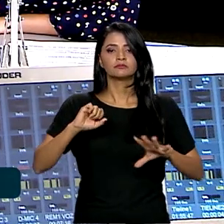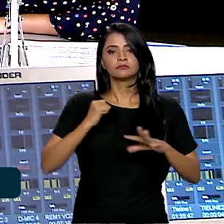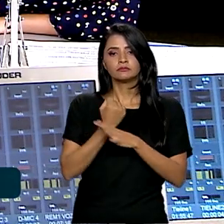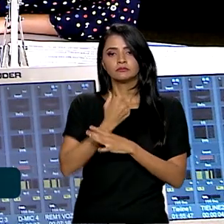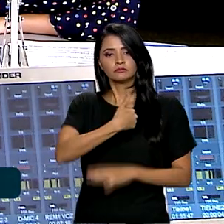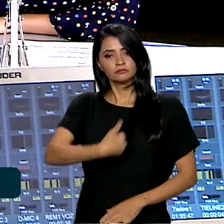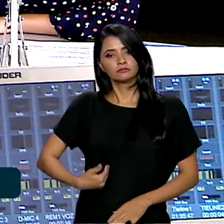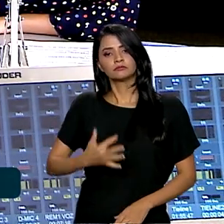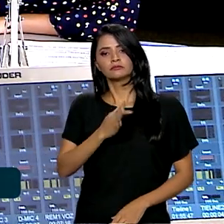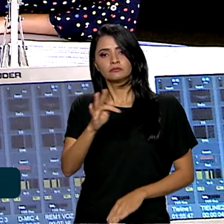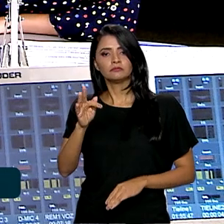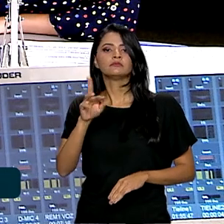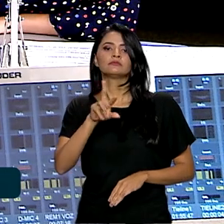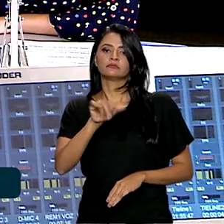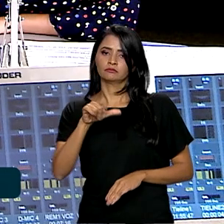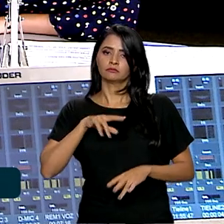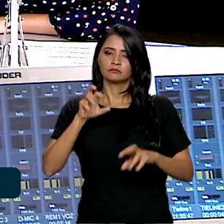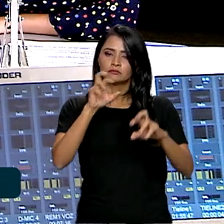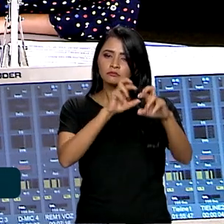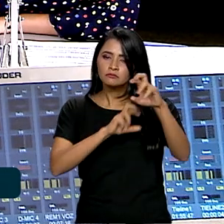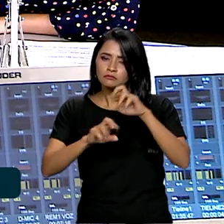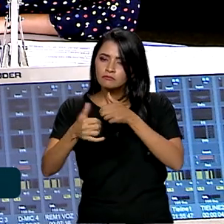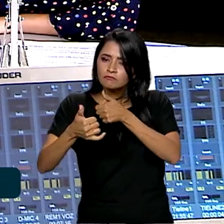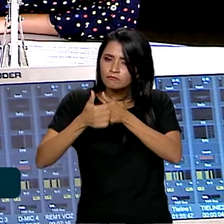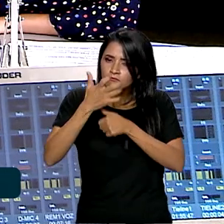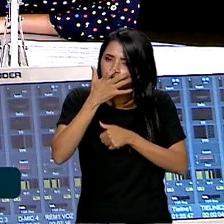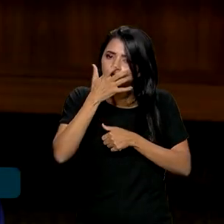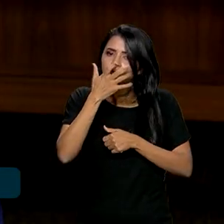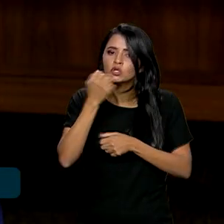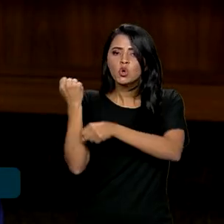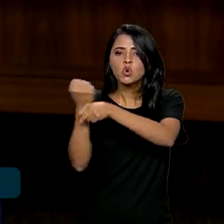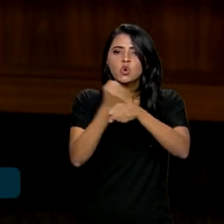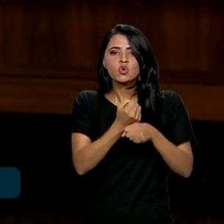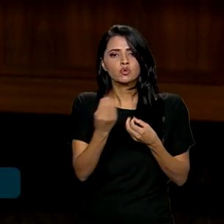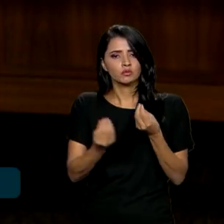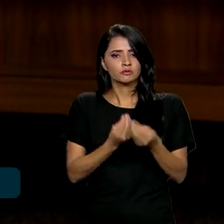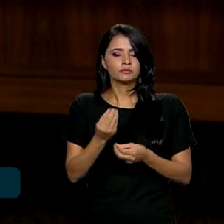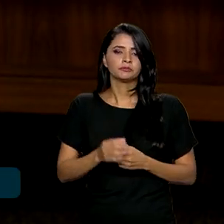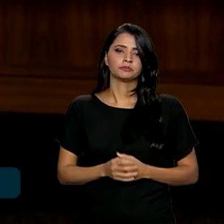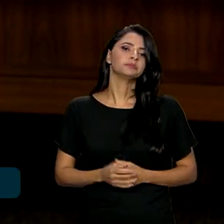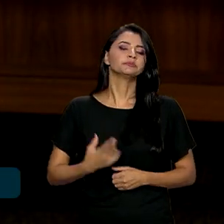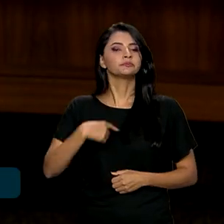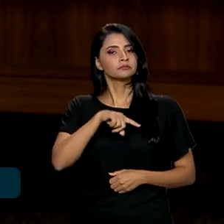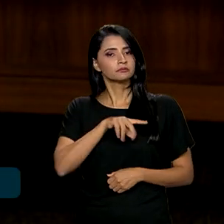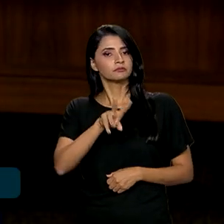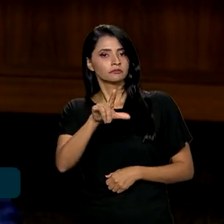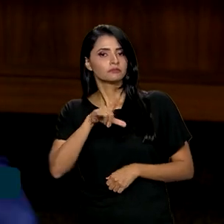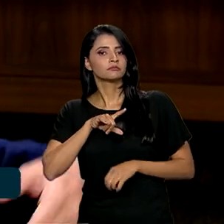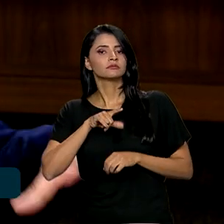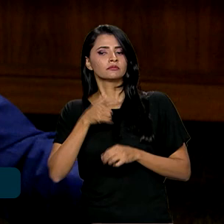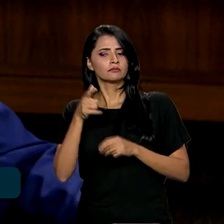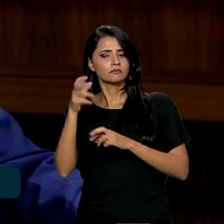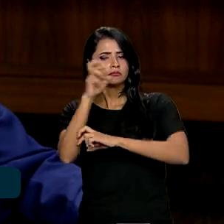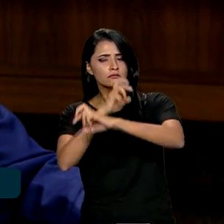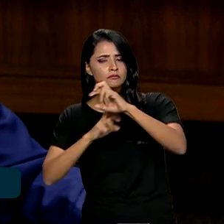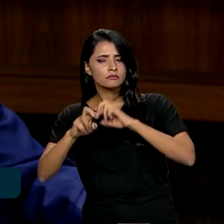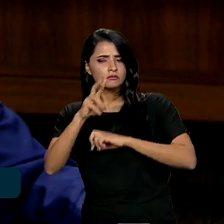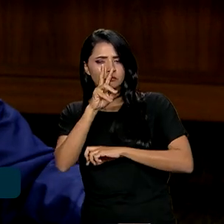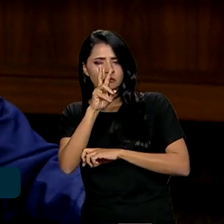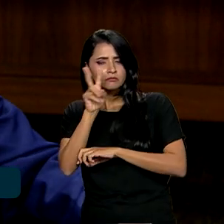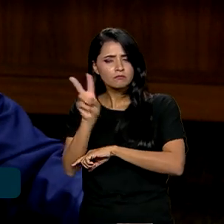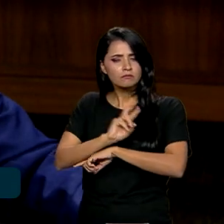federal vai monitorar de perto o andamento das obras. Nós vamos, sim, montar um monitoramento forte. Eu falei aqui